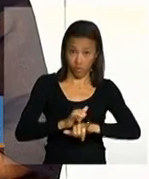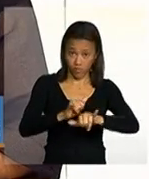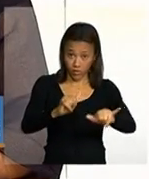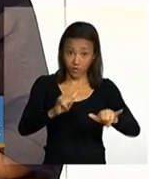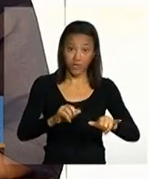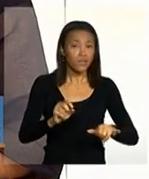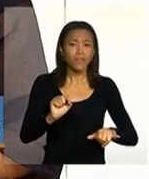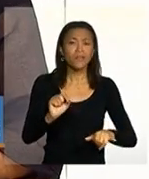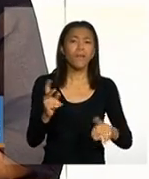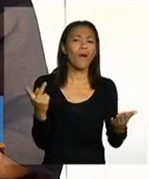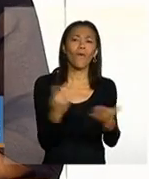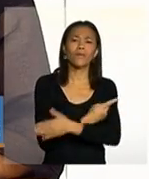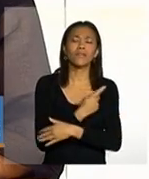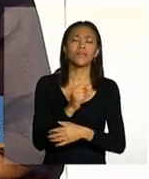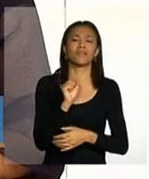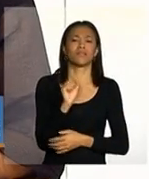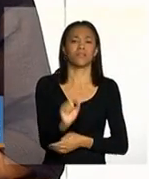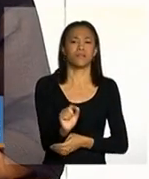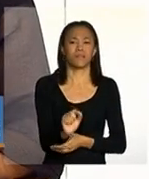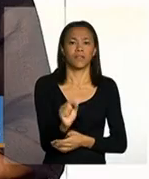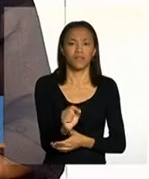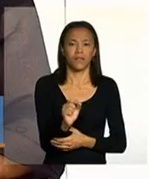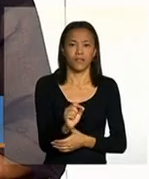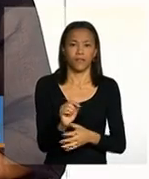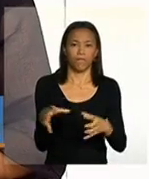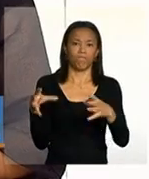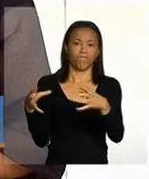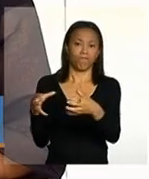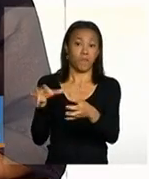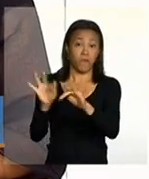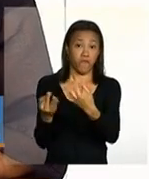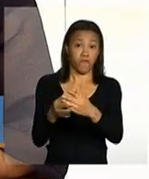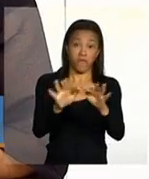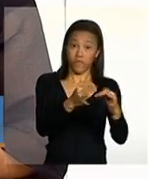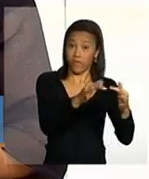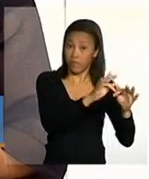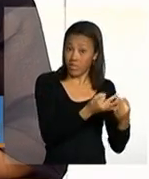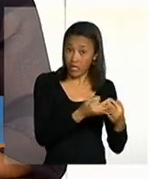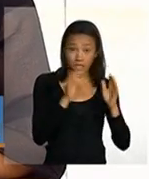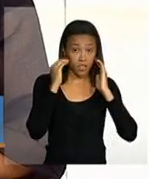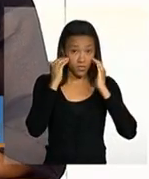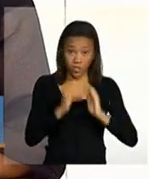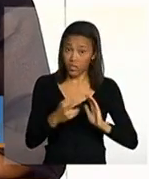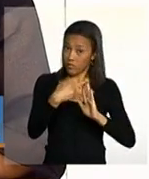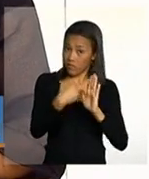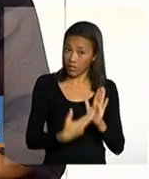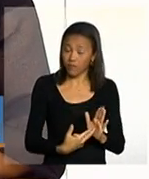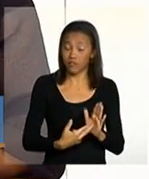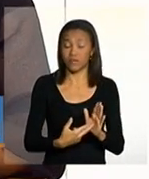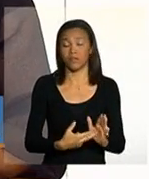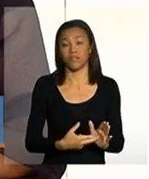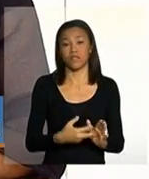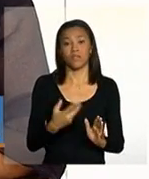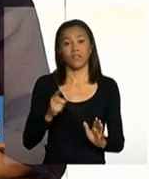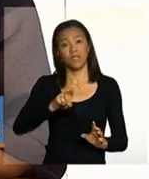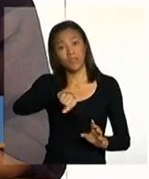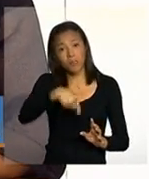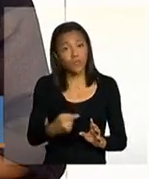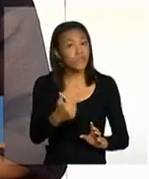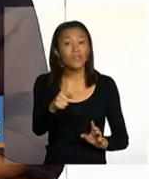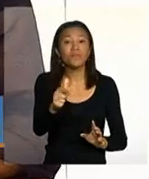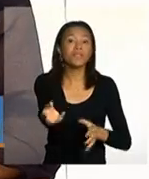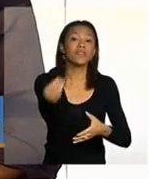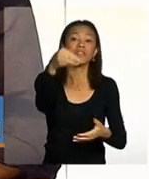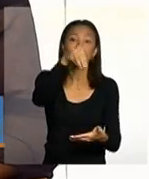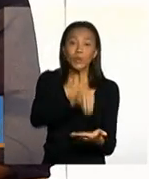que não aconteça mais casos de famílias em descumprimento que não sejam incluídas